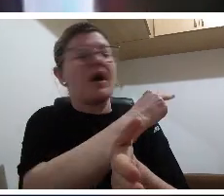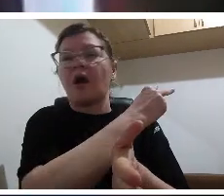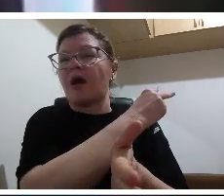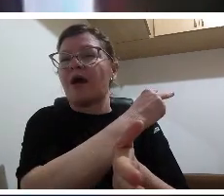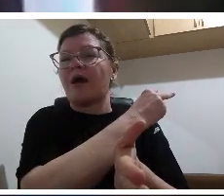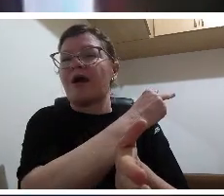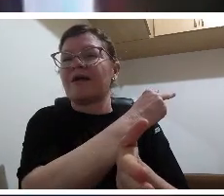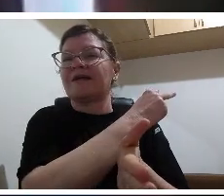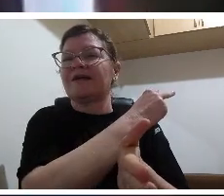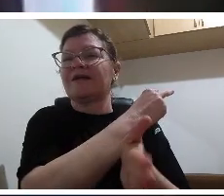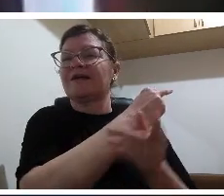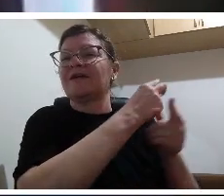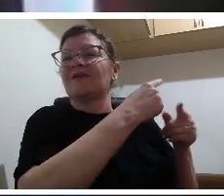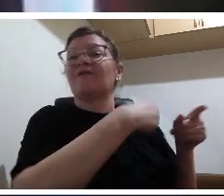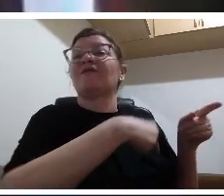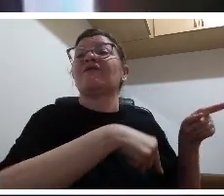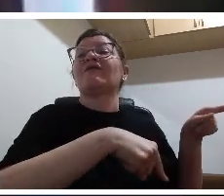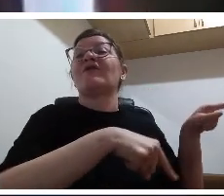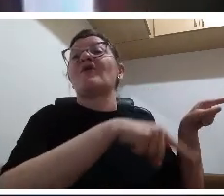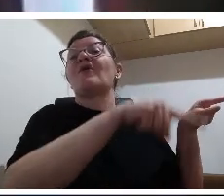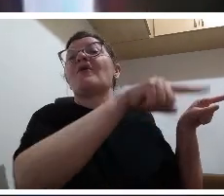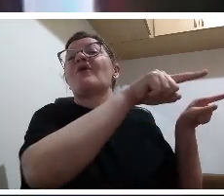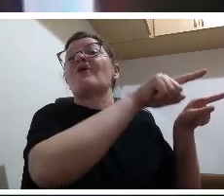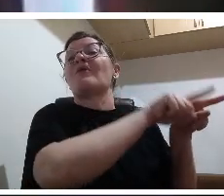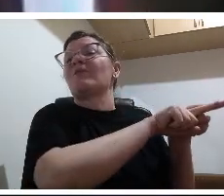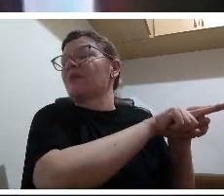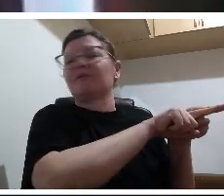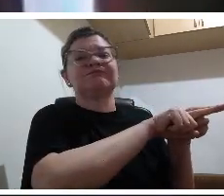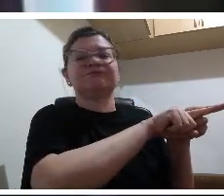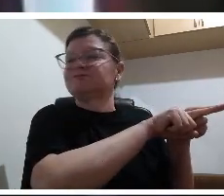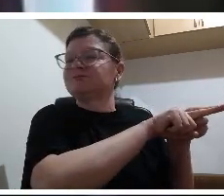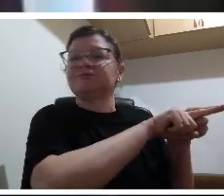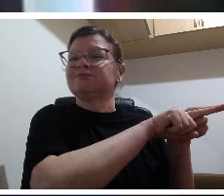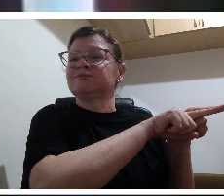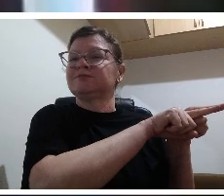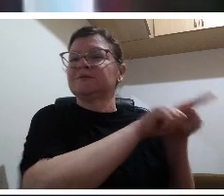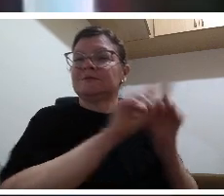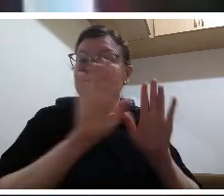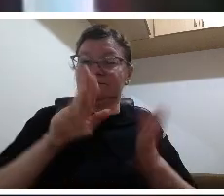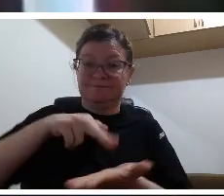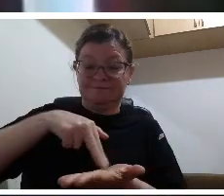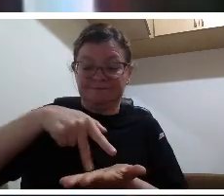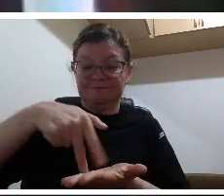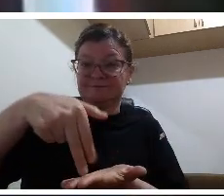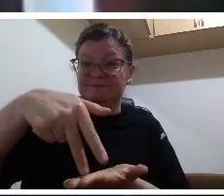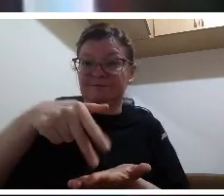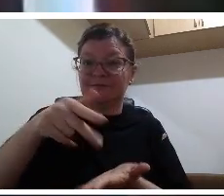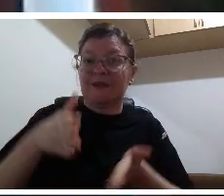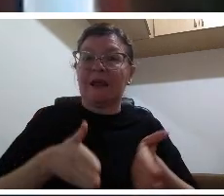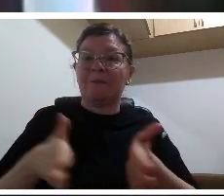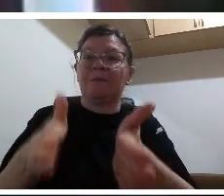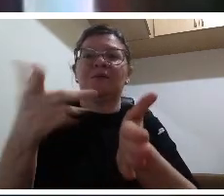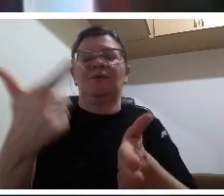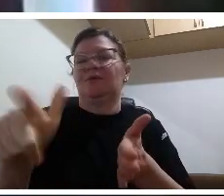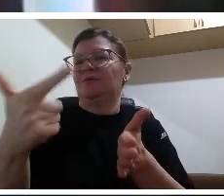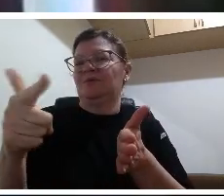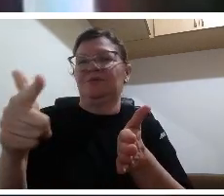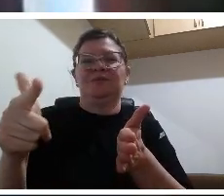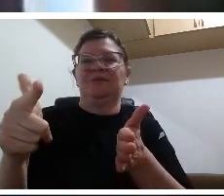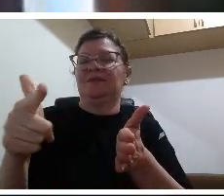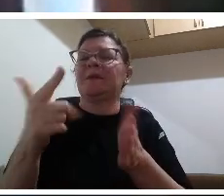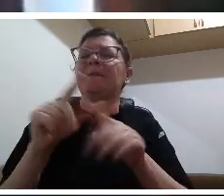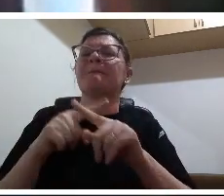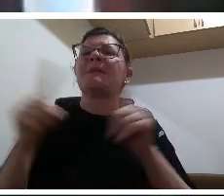ou seja cada aula você tem que se reinventar muito obrigado professora muito obrigado